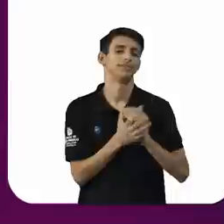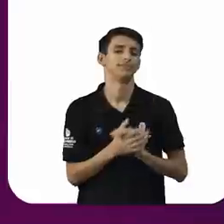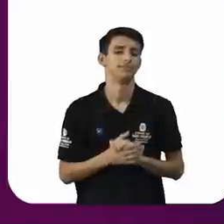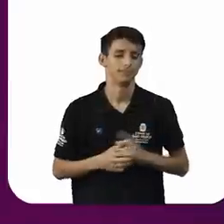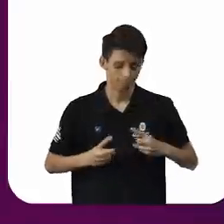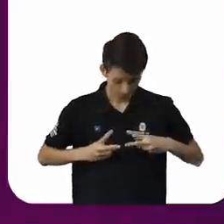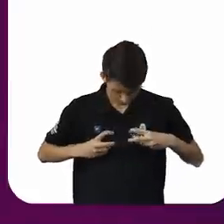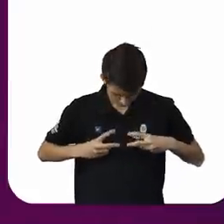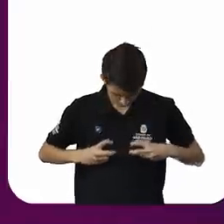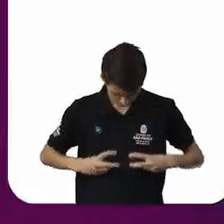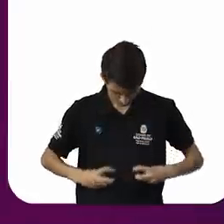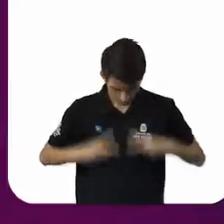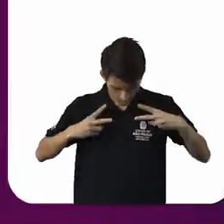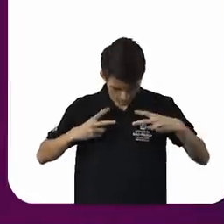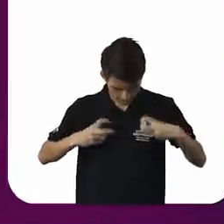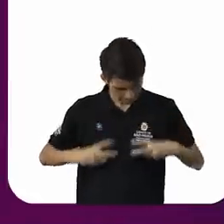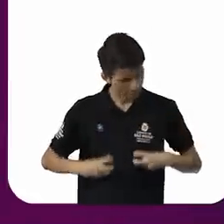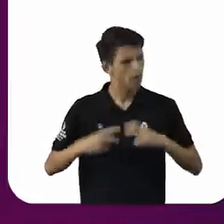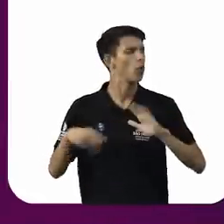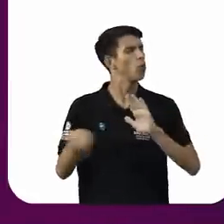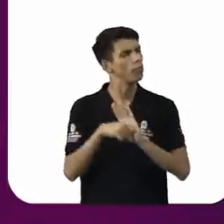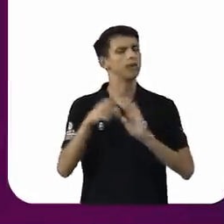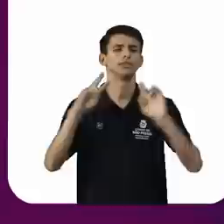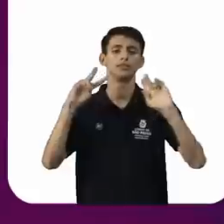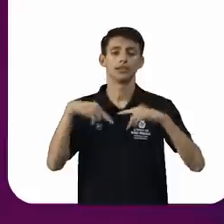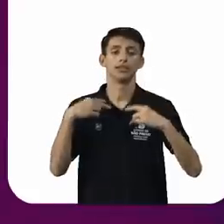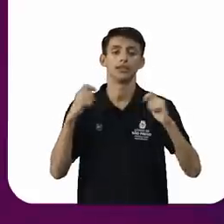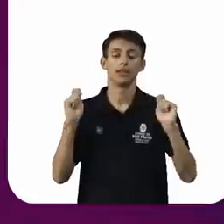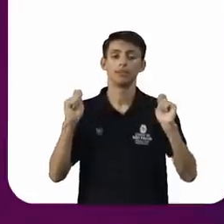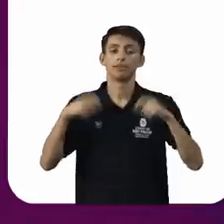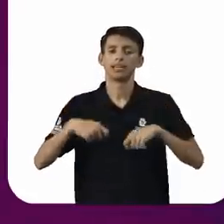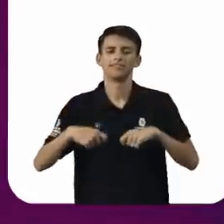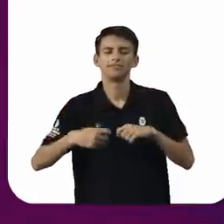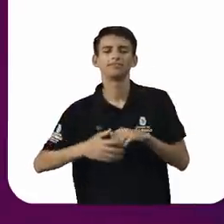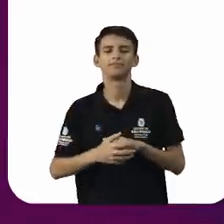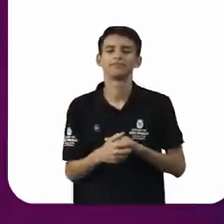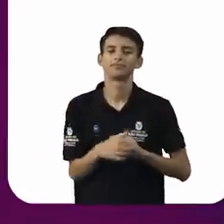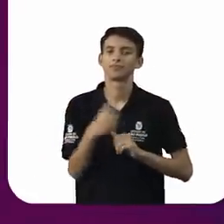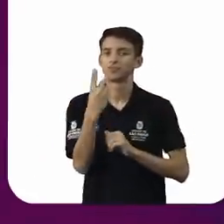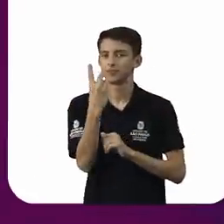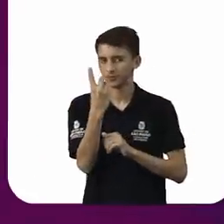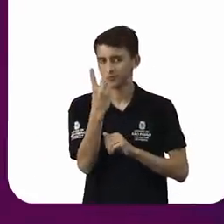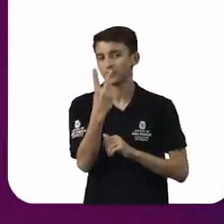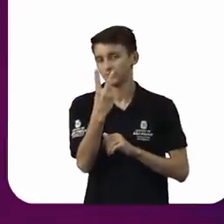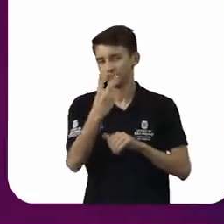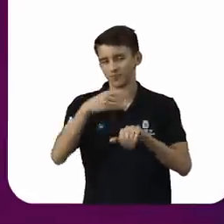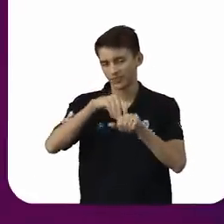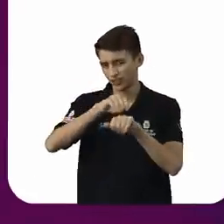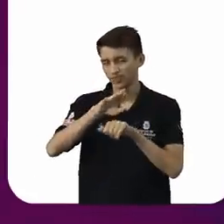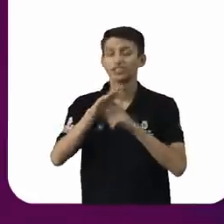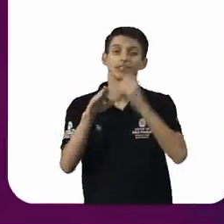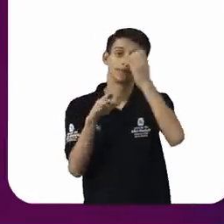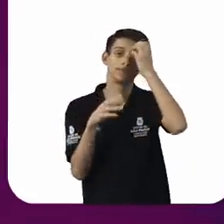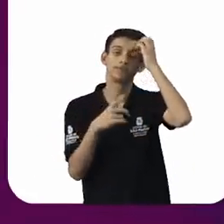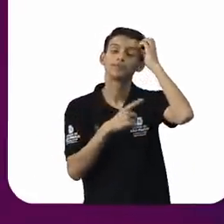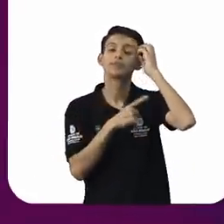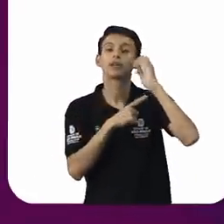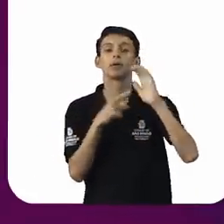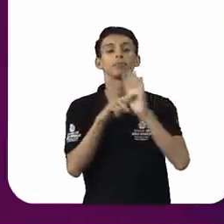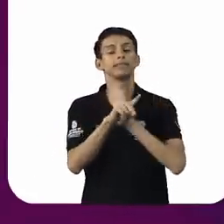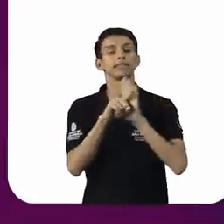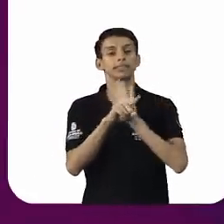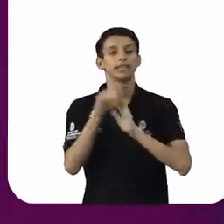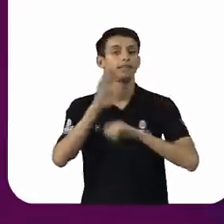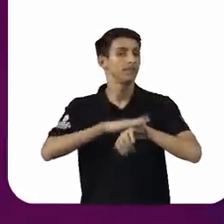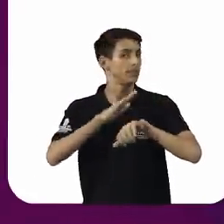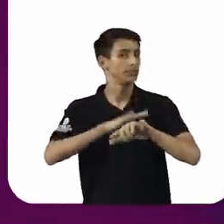do que ela. E o segundo a segunda indicação que eu dou às mulheres é existe uma pesquisa que foi realizada que as mulheres elas pedem